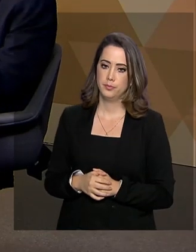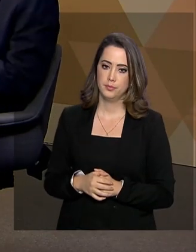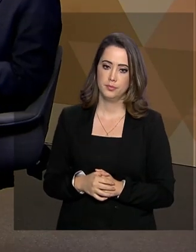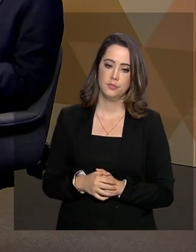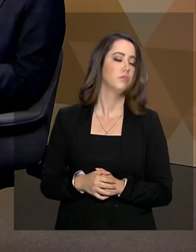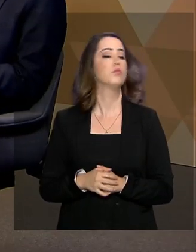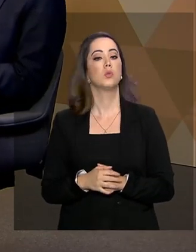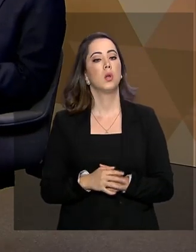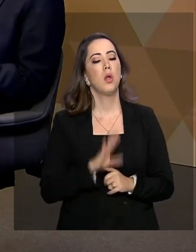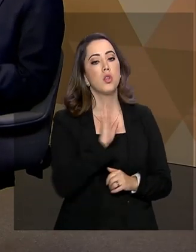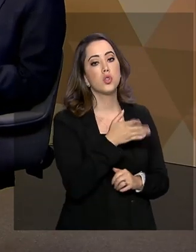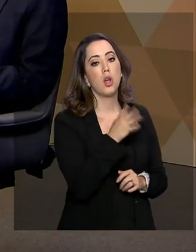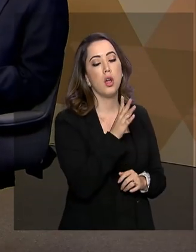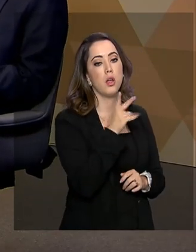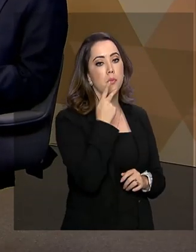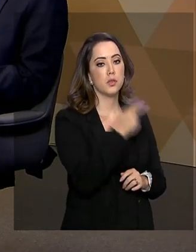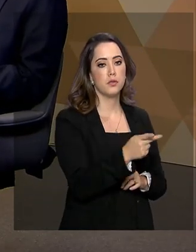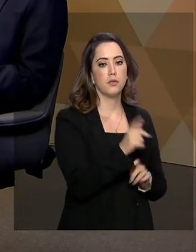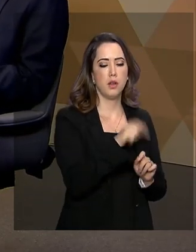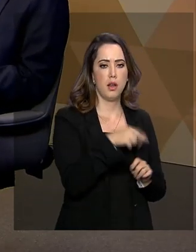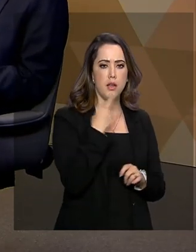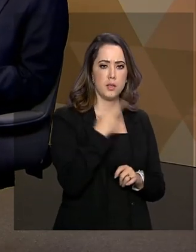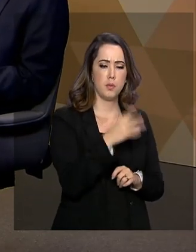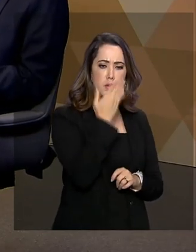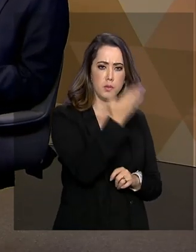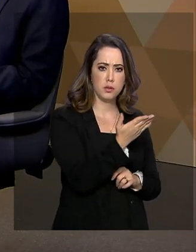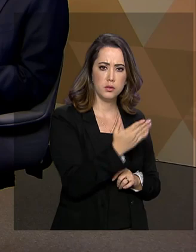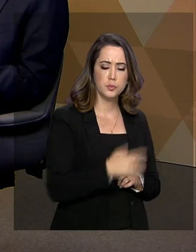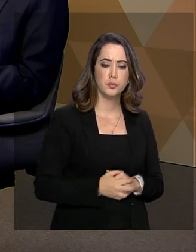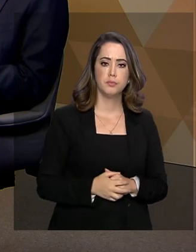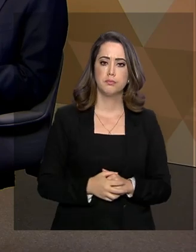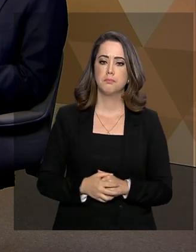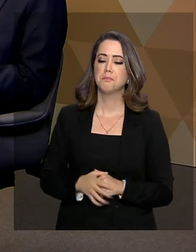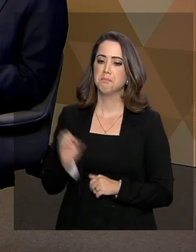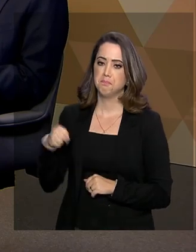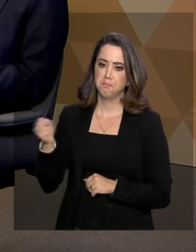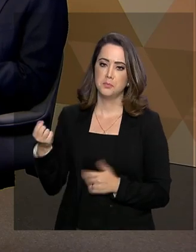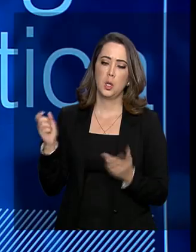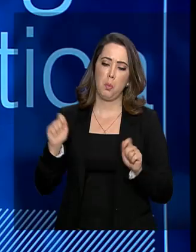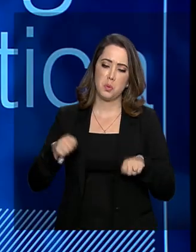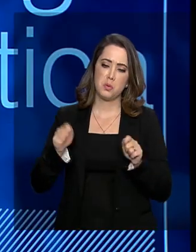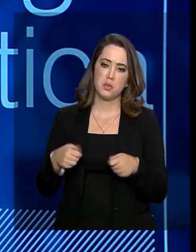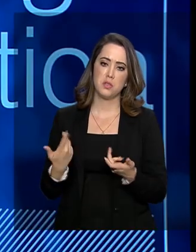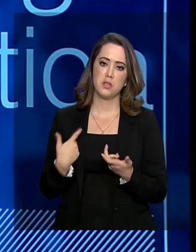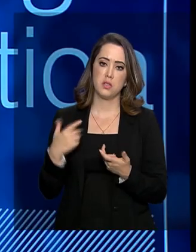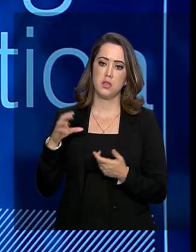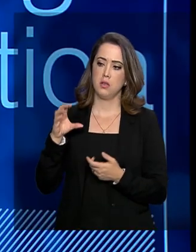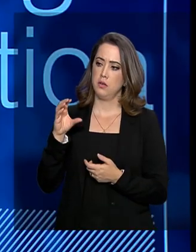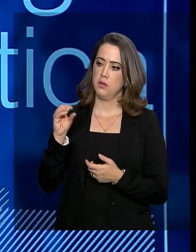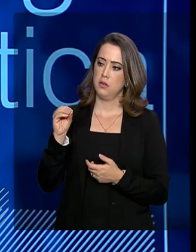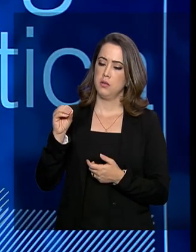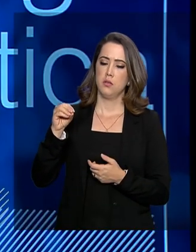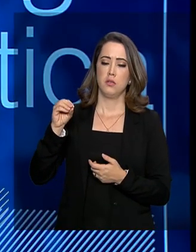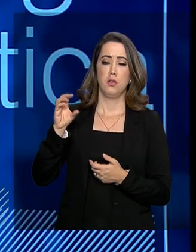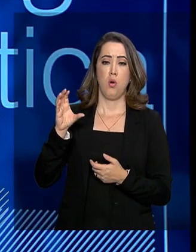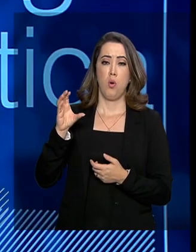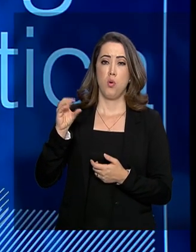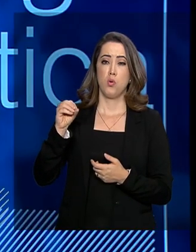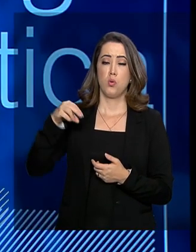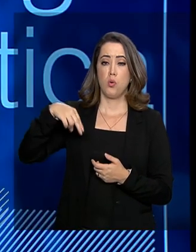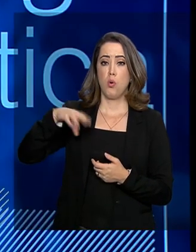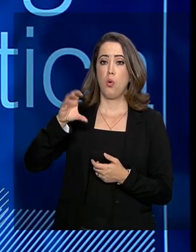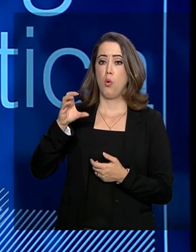Já dá para responder a ela? Dá, sim. A concessão já é algo antigo, A outorga é algo que vem aí desde o Império.